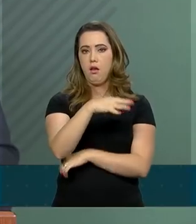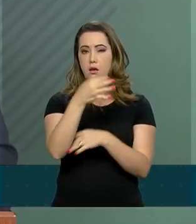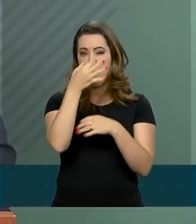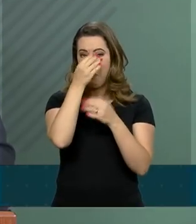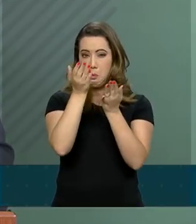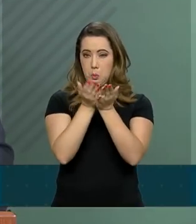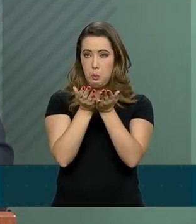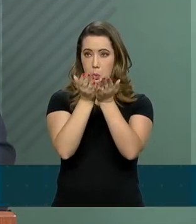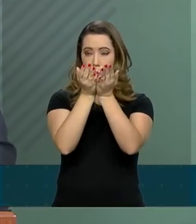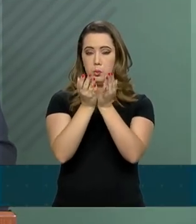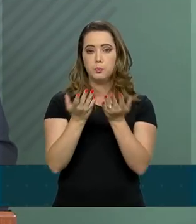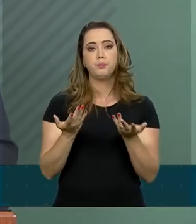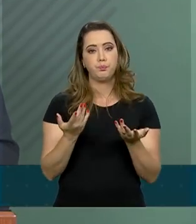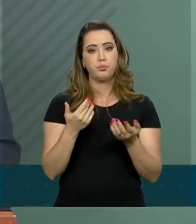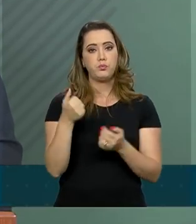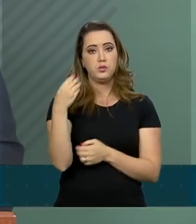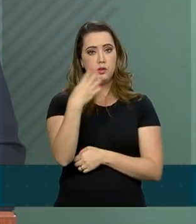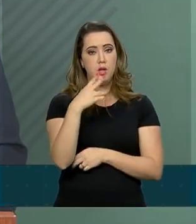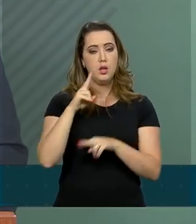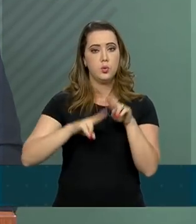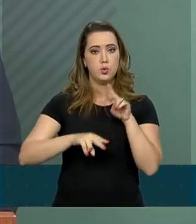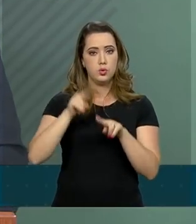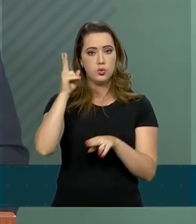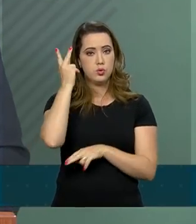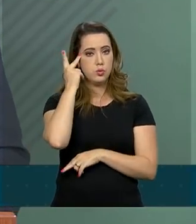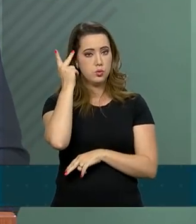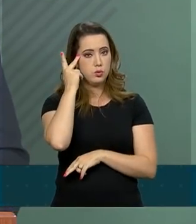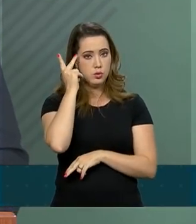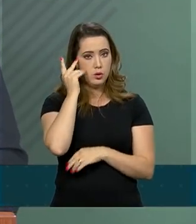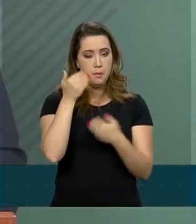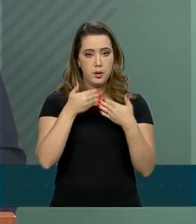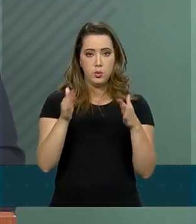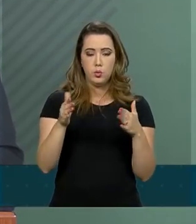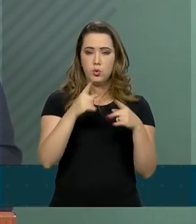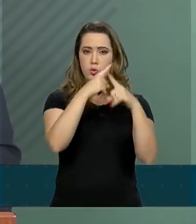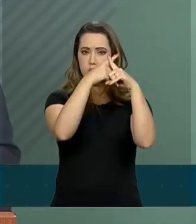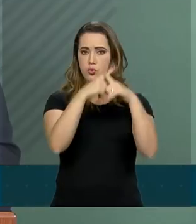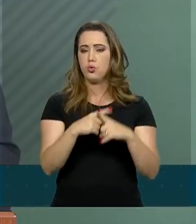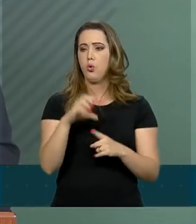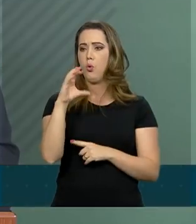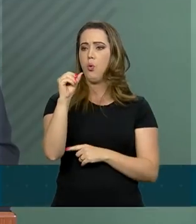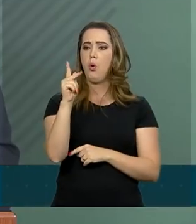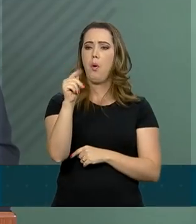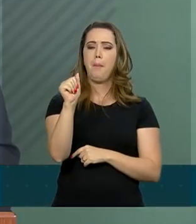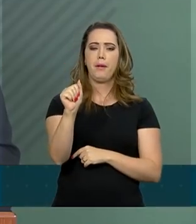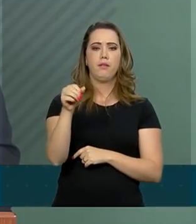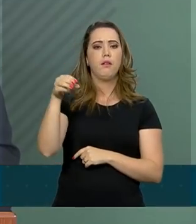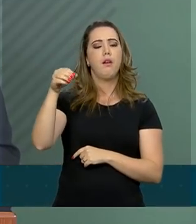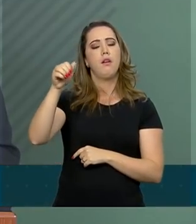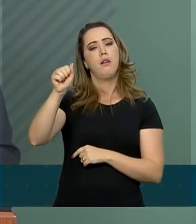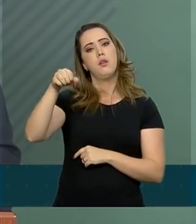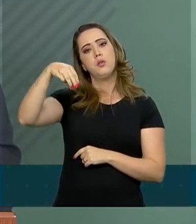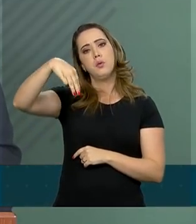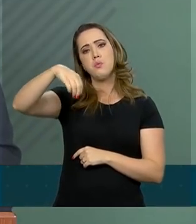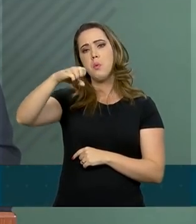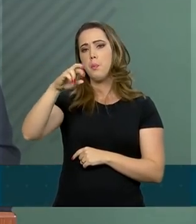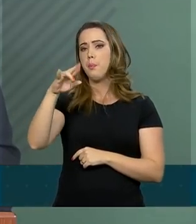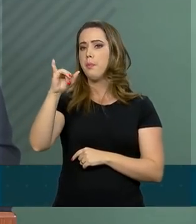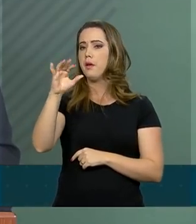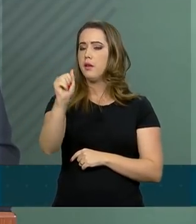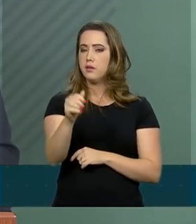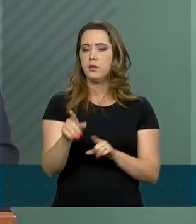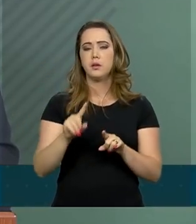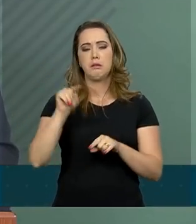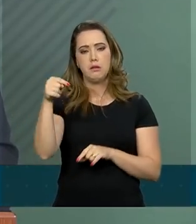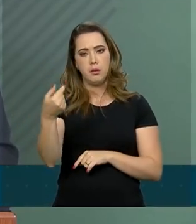junho, em São Paulo, a abertura da Copa América. No dia 15 de junho, em